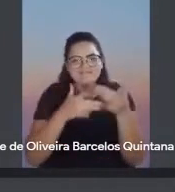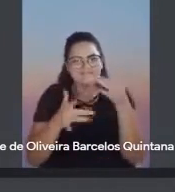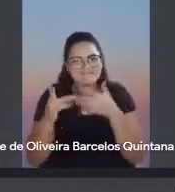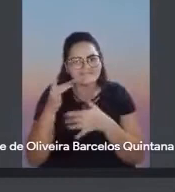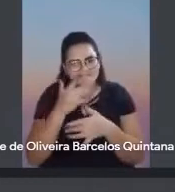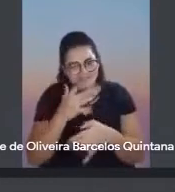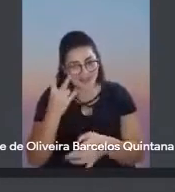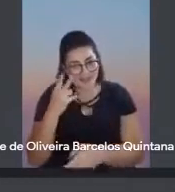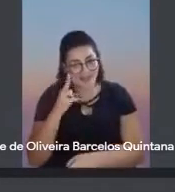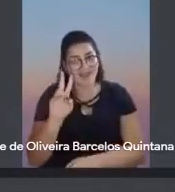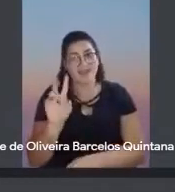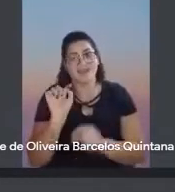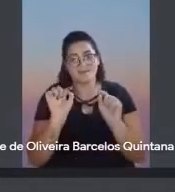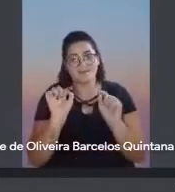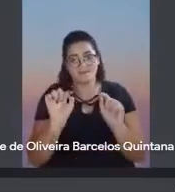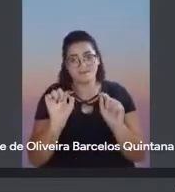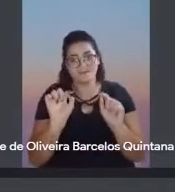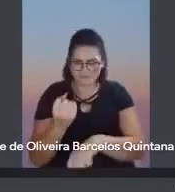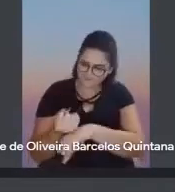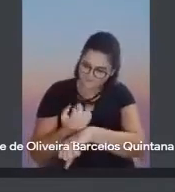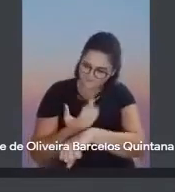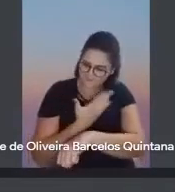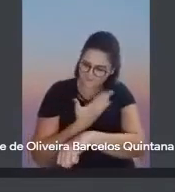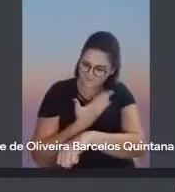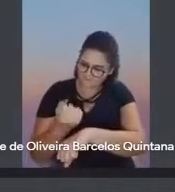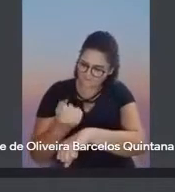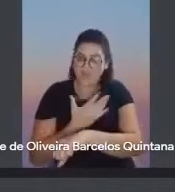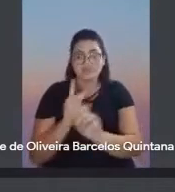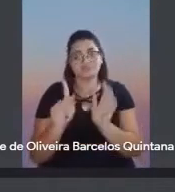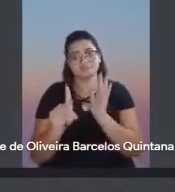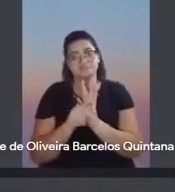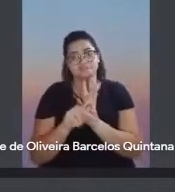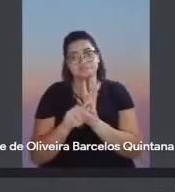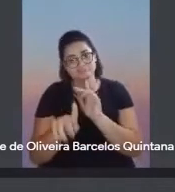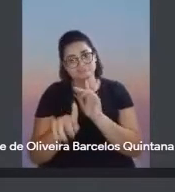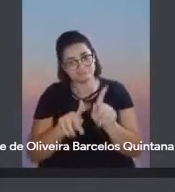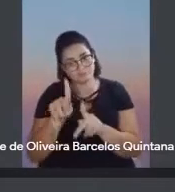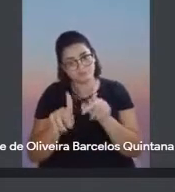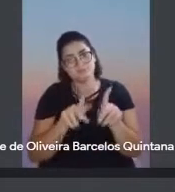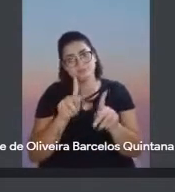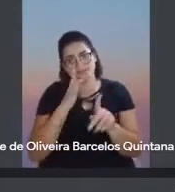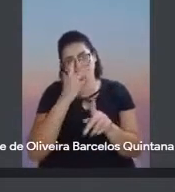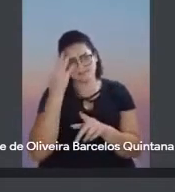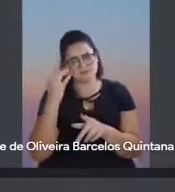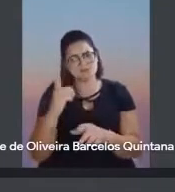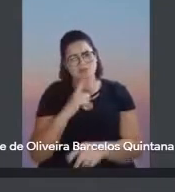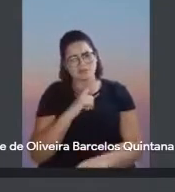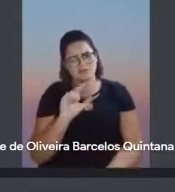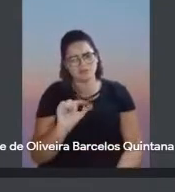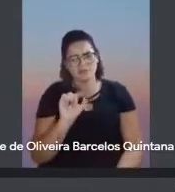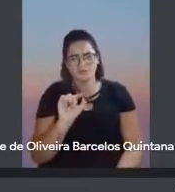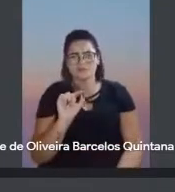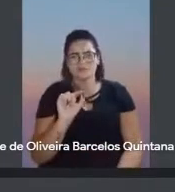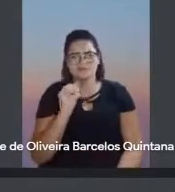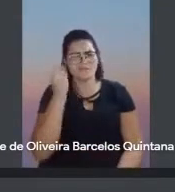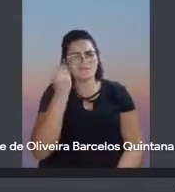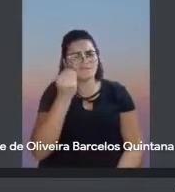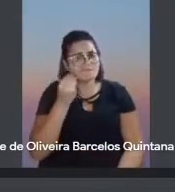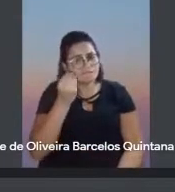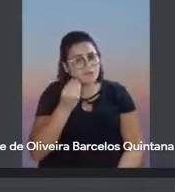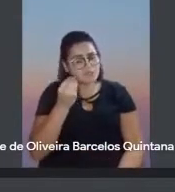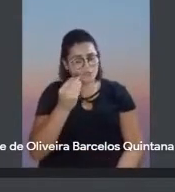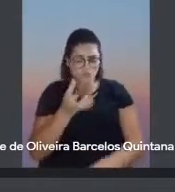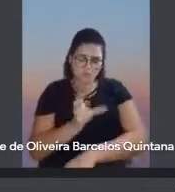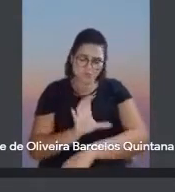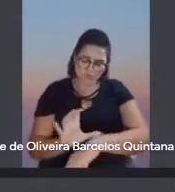de um poeta popular, de alguém que, de muitas formas, viveu a cultura popular, de